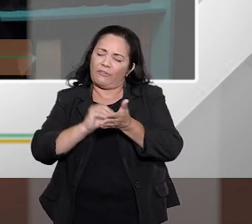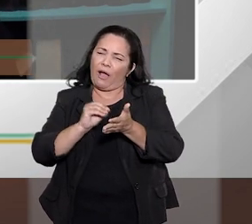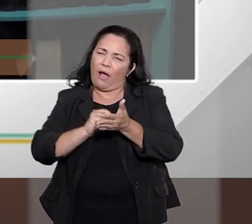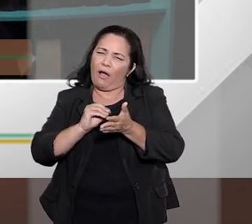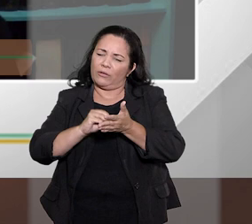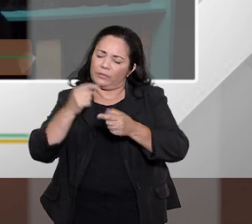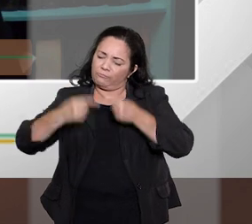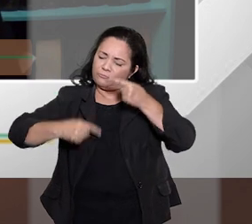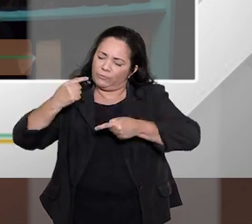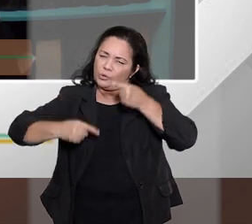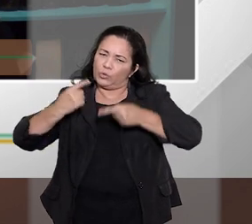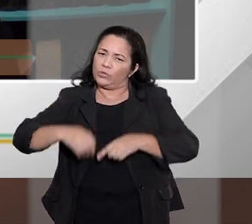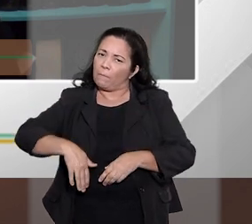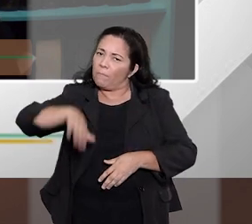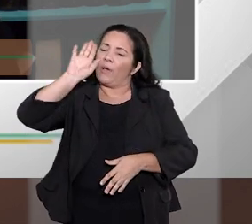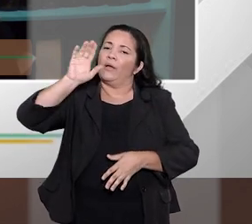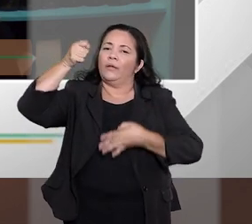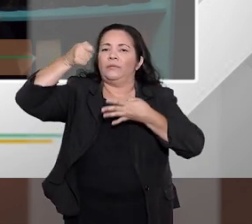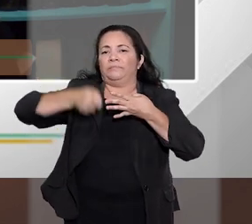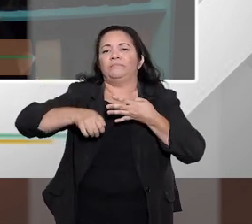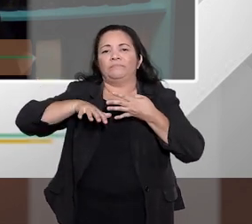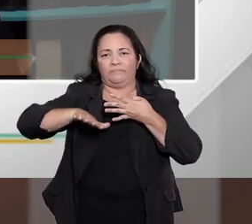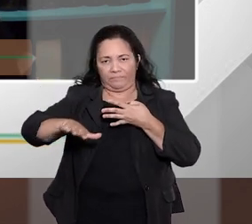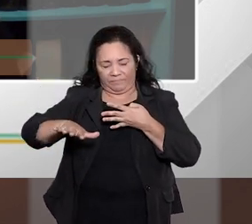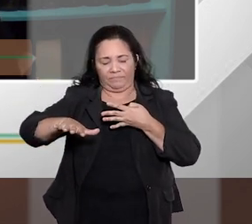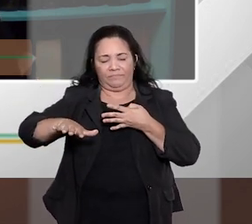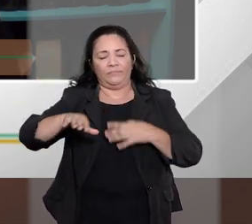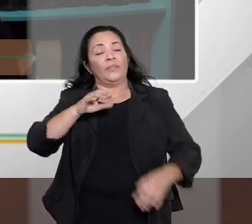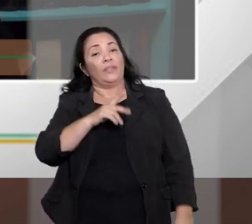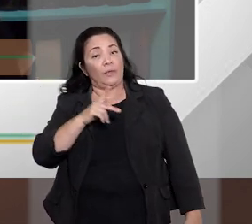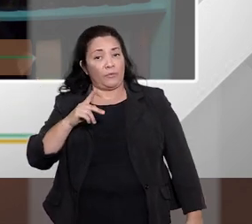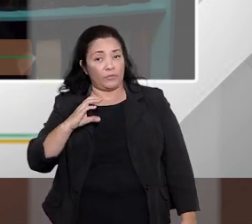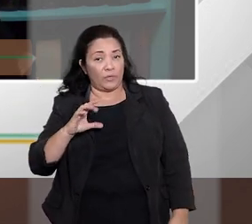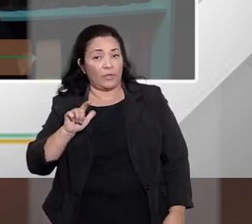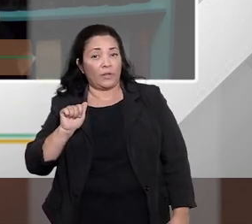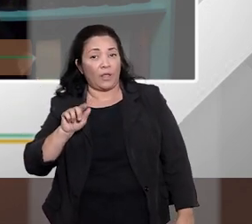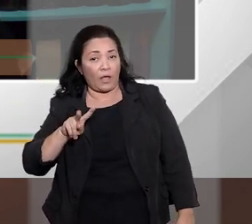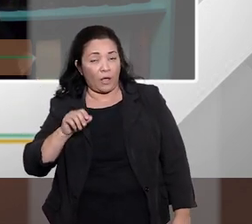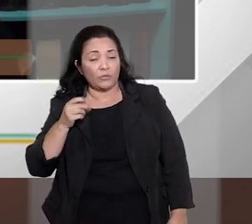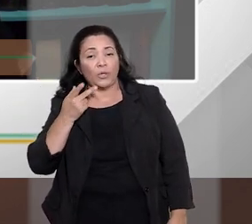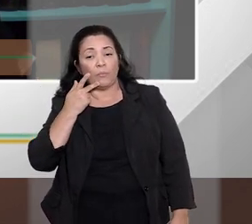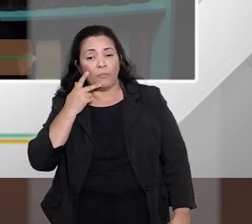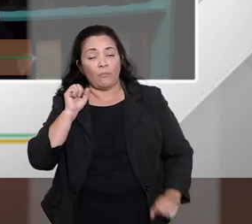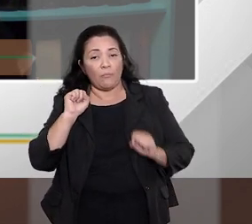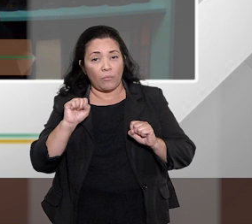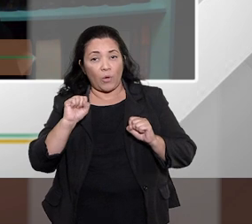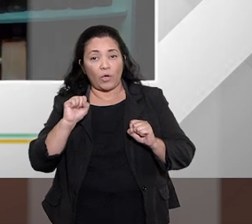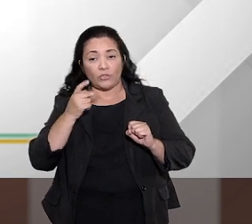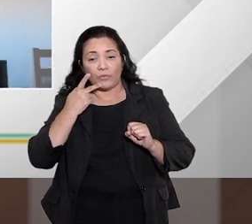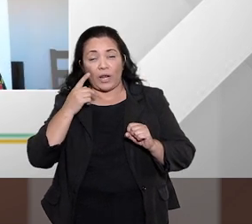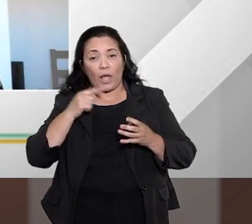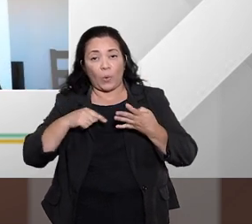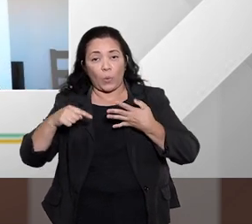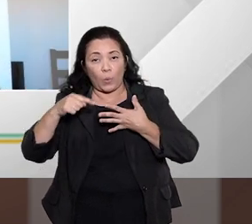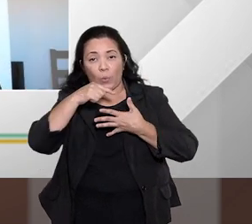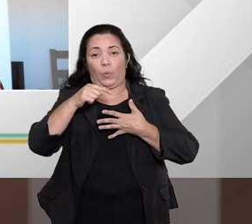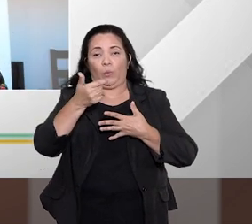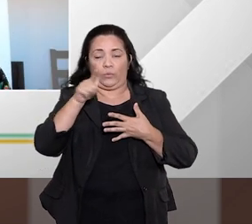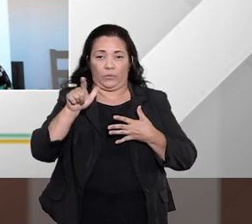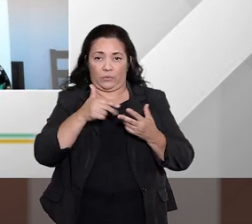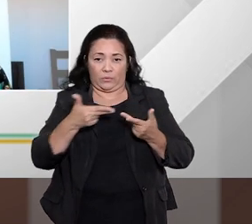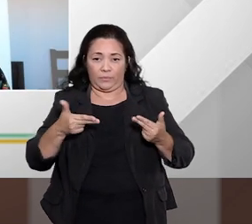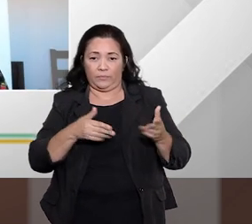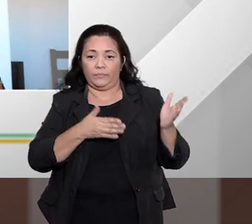jurisprudência mas a professora Cláudia com certeza pode pontuar algumas atualidades sobre isso por favor professora Cláudia